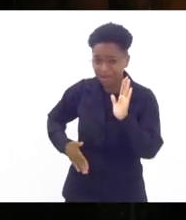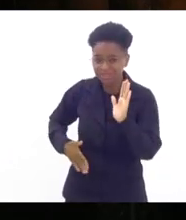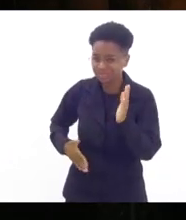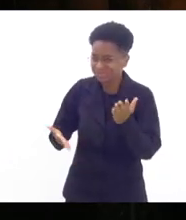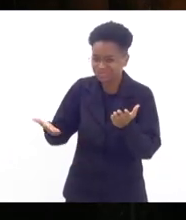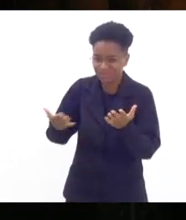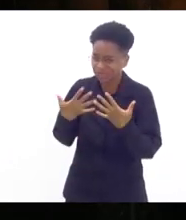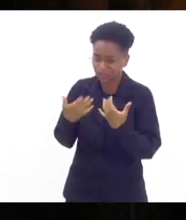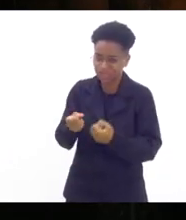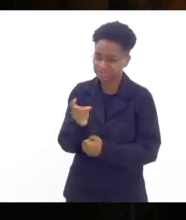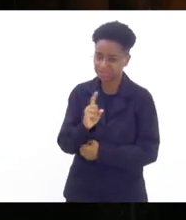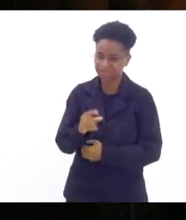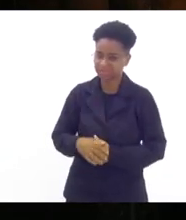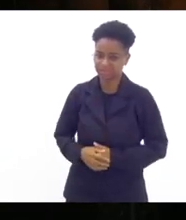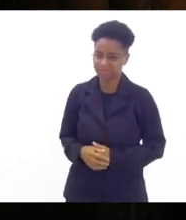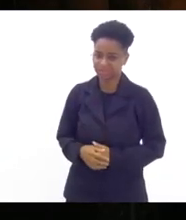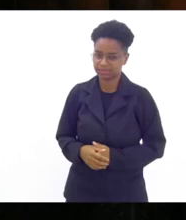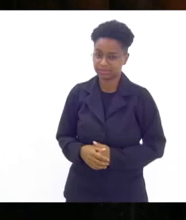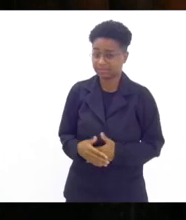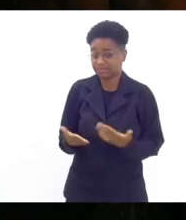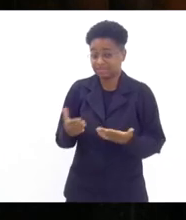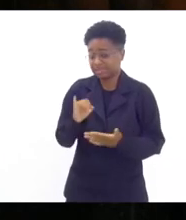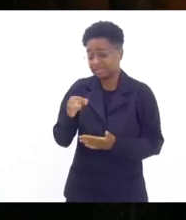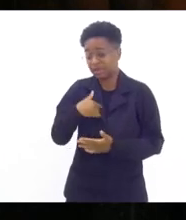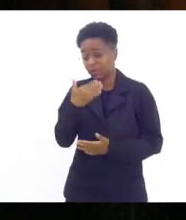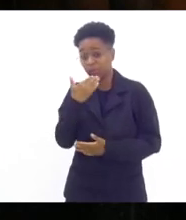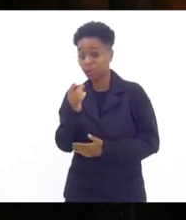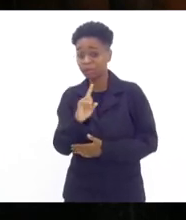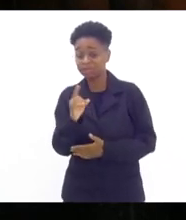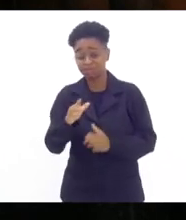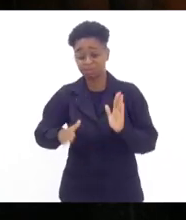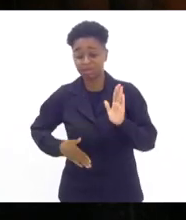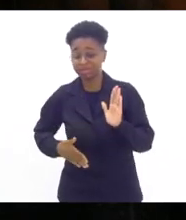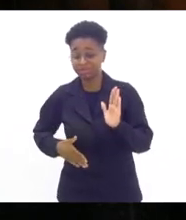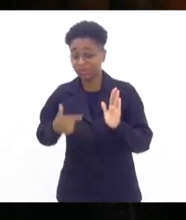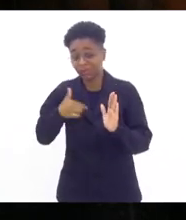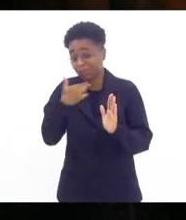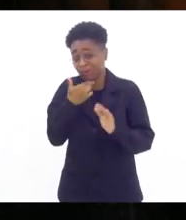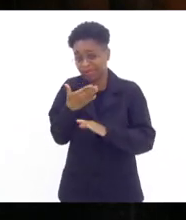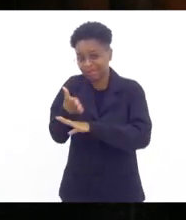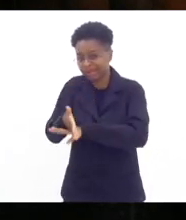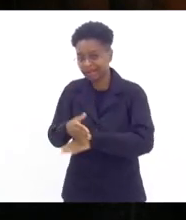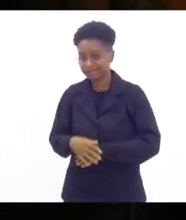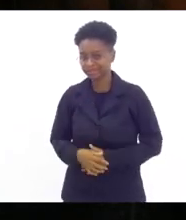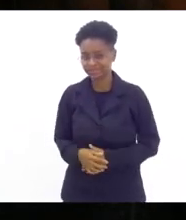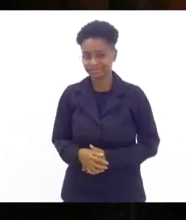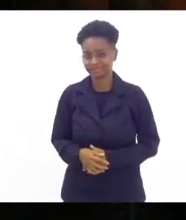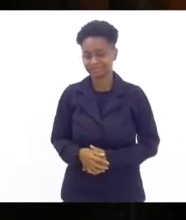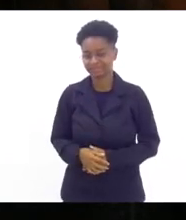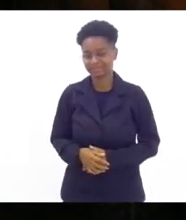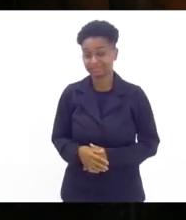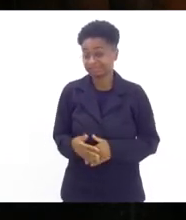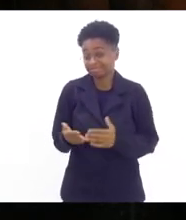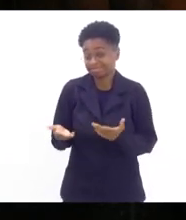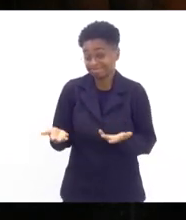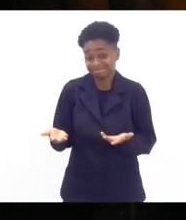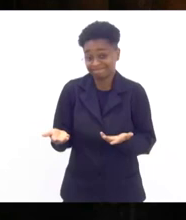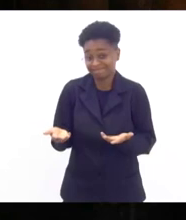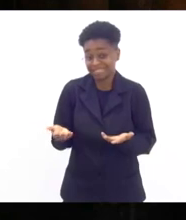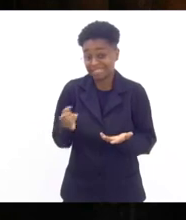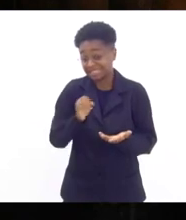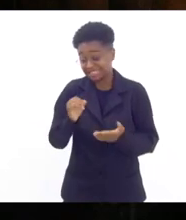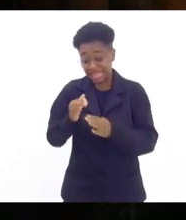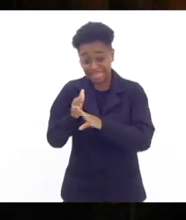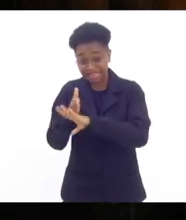plantão e se eu não vou pedir autorização ao bandido de plantão eu não posso entrar e se eu entrar